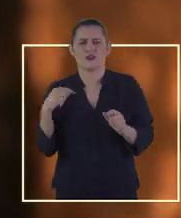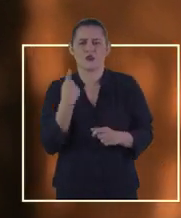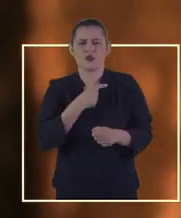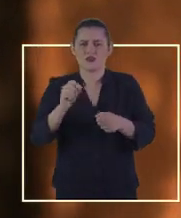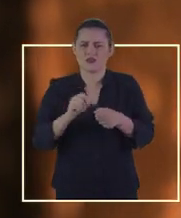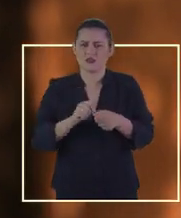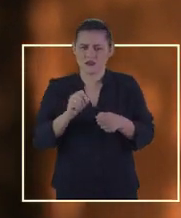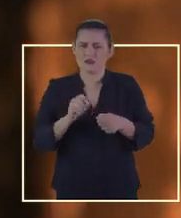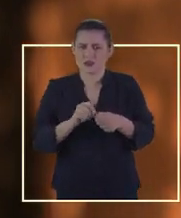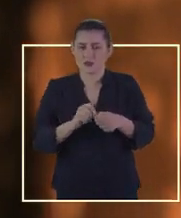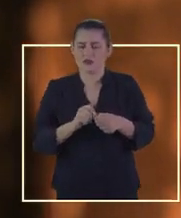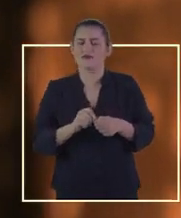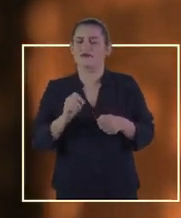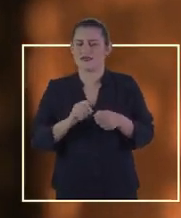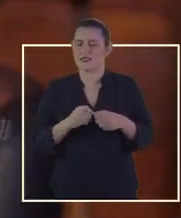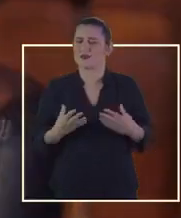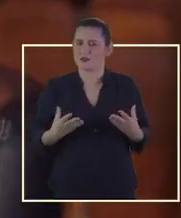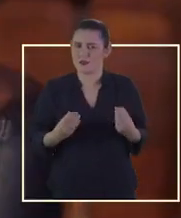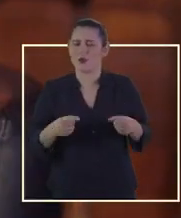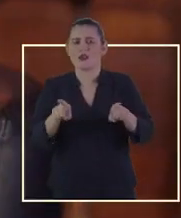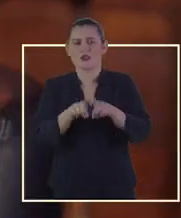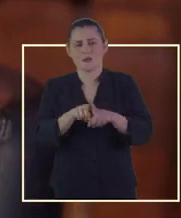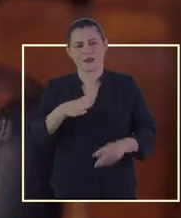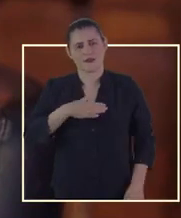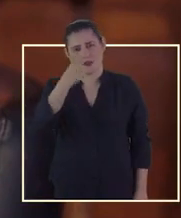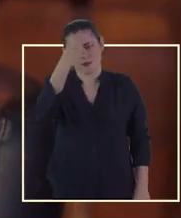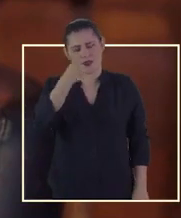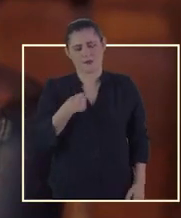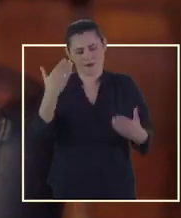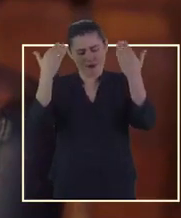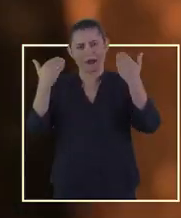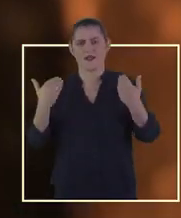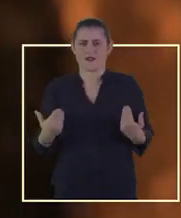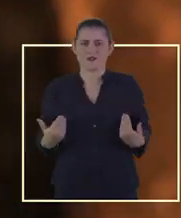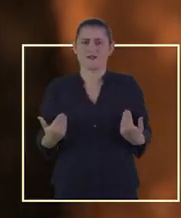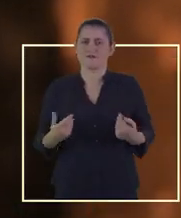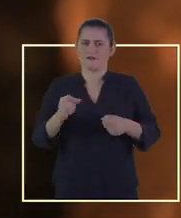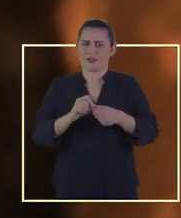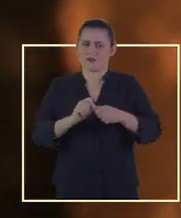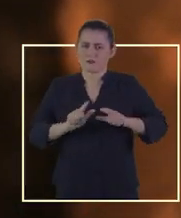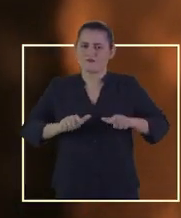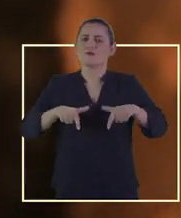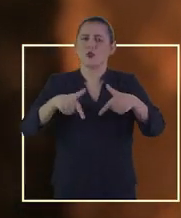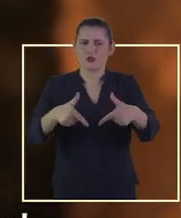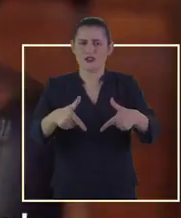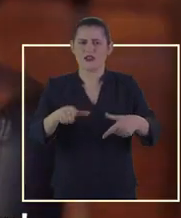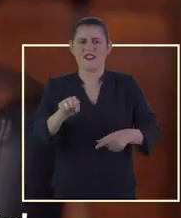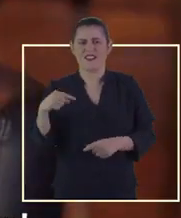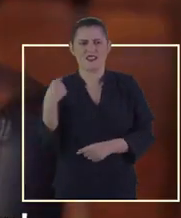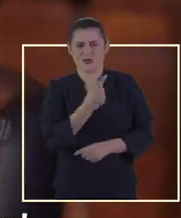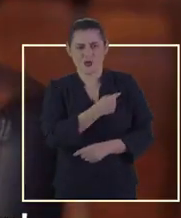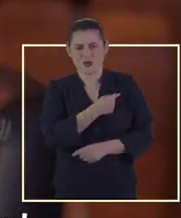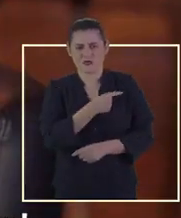que fizemos nesse período, e fizemos muito, e também da minha imagem como pessoa. O que me faz resistir bravamente